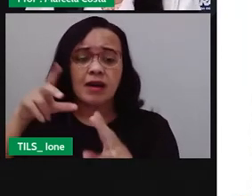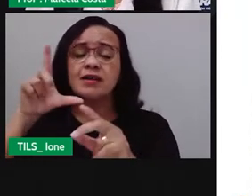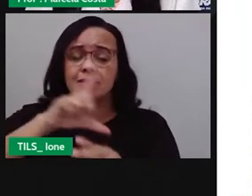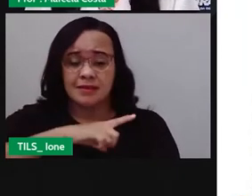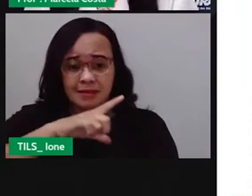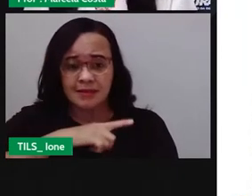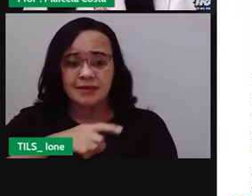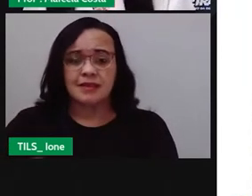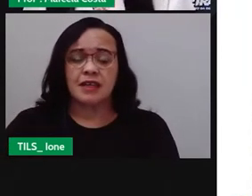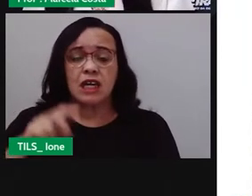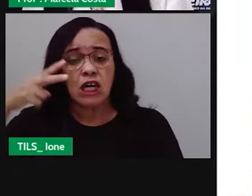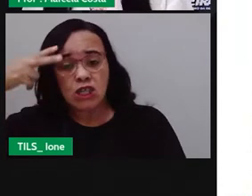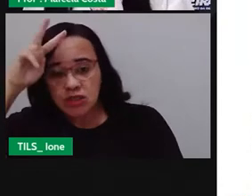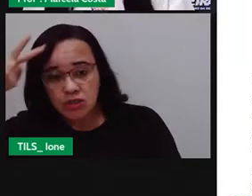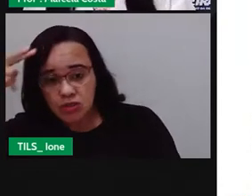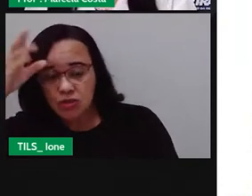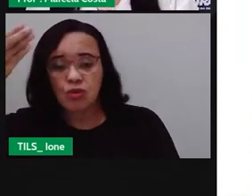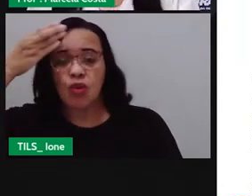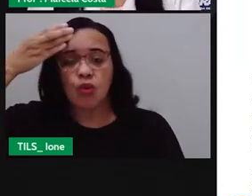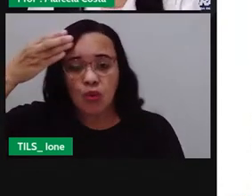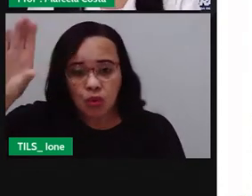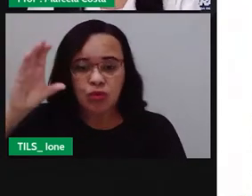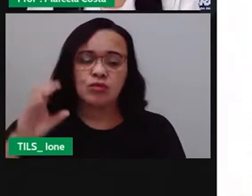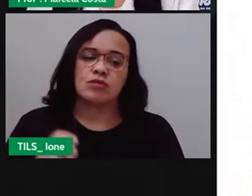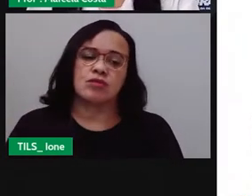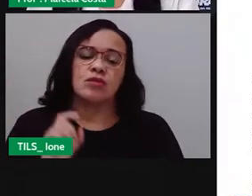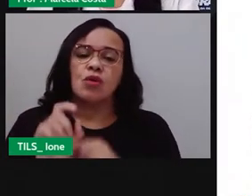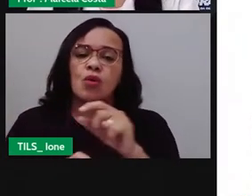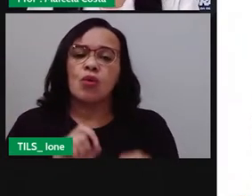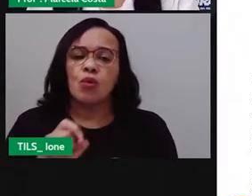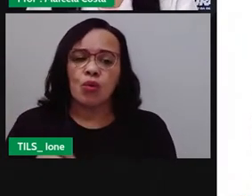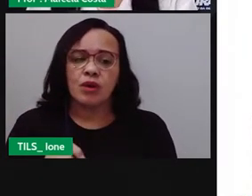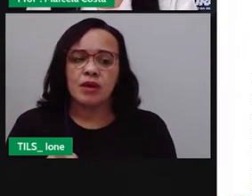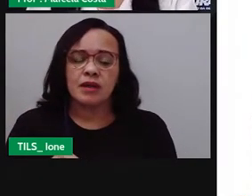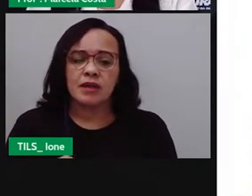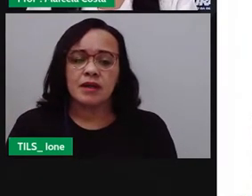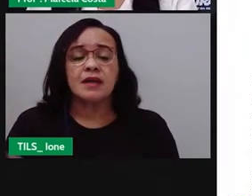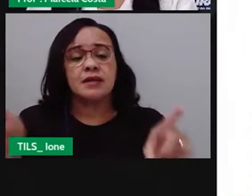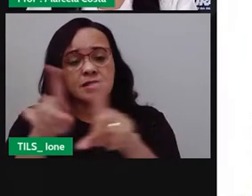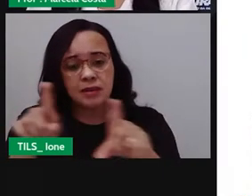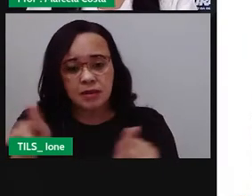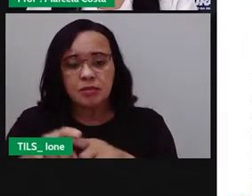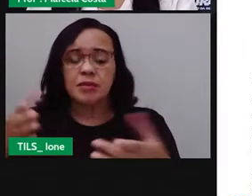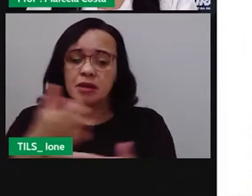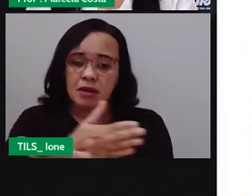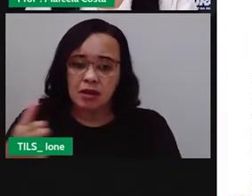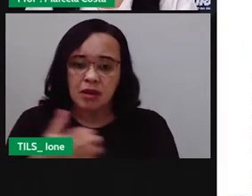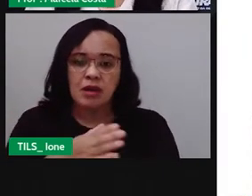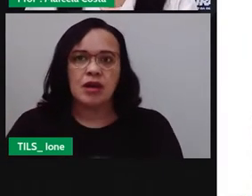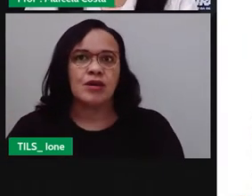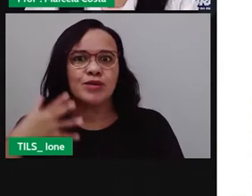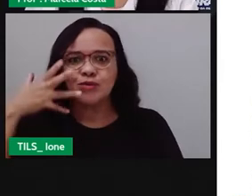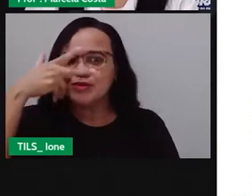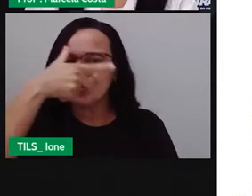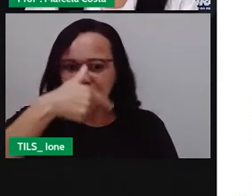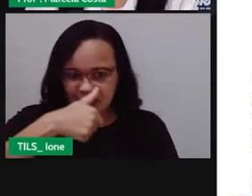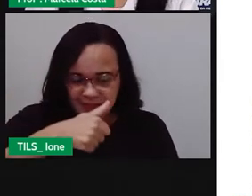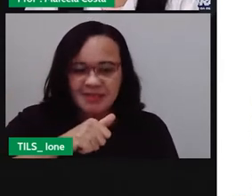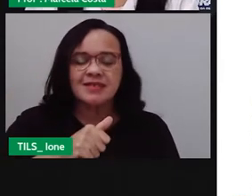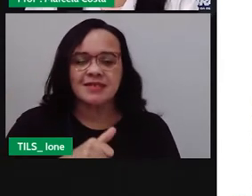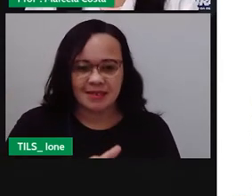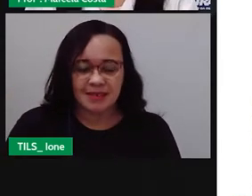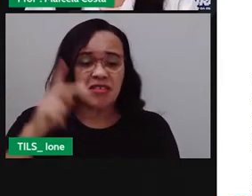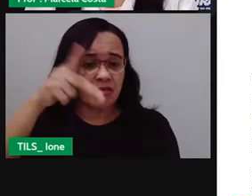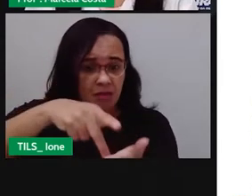cultural e também alguns por belezas naturais ou artificiais.